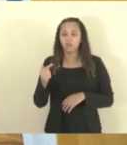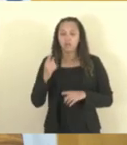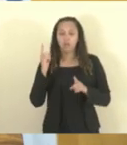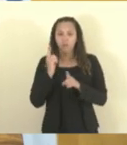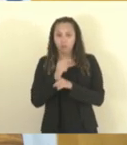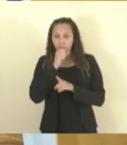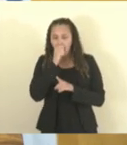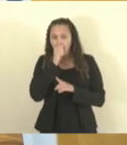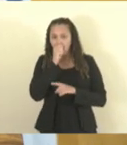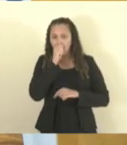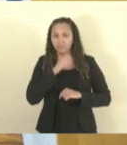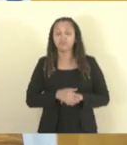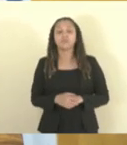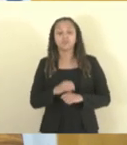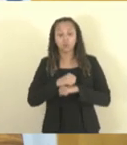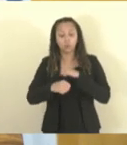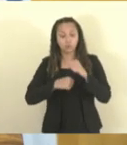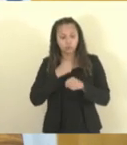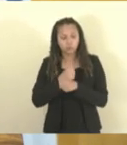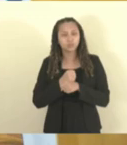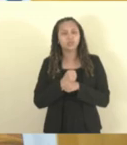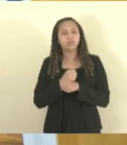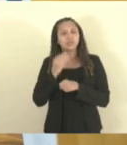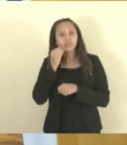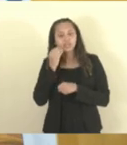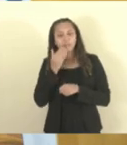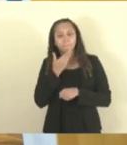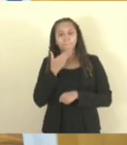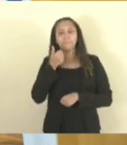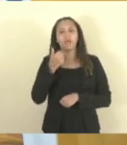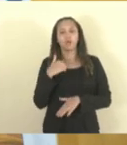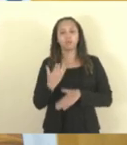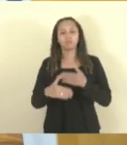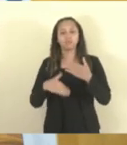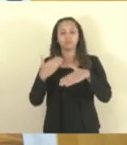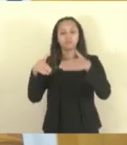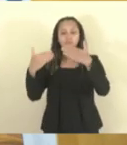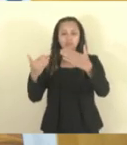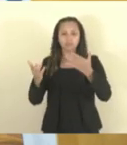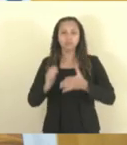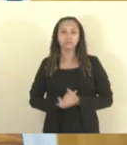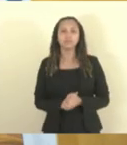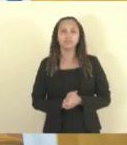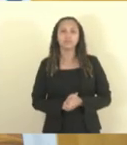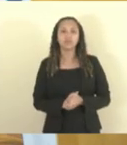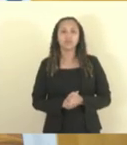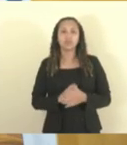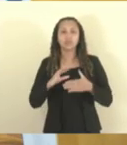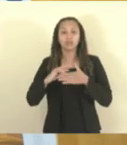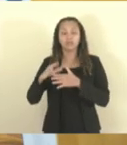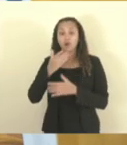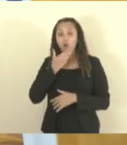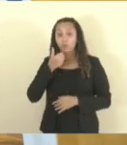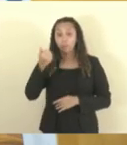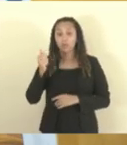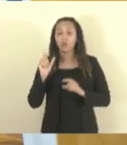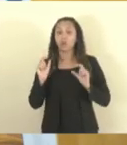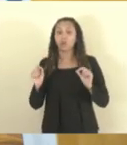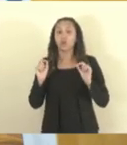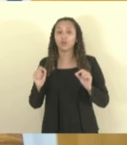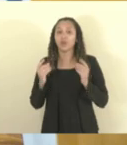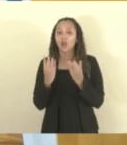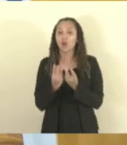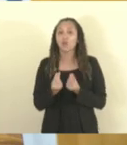toda edição, a gente procura se aperfeiçoar e levar o melhor que é a